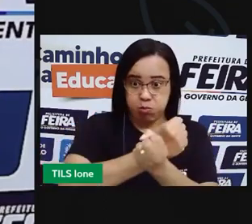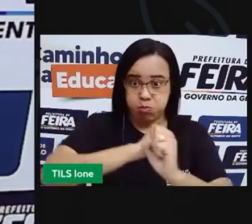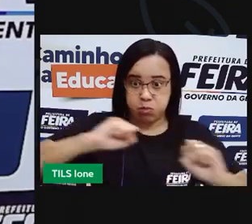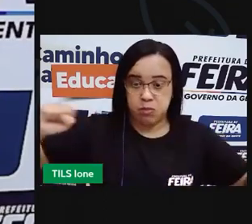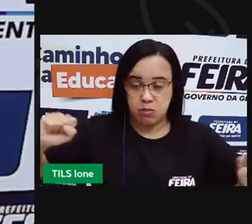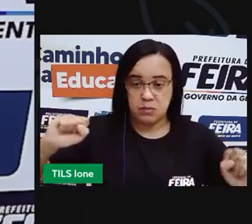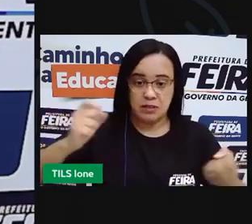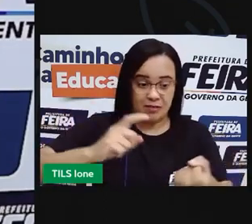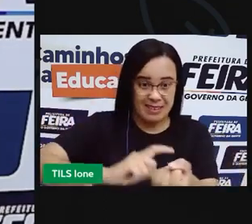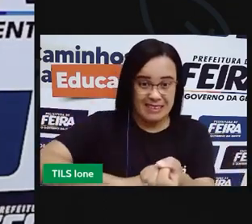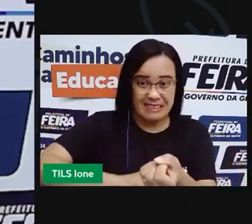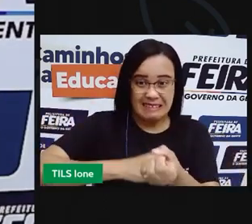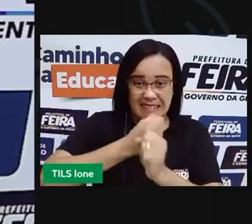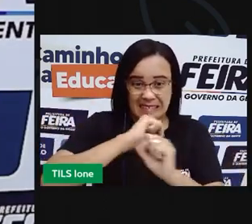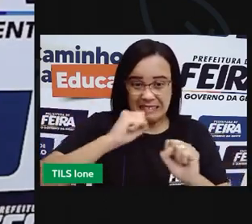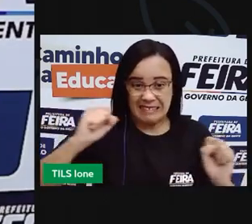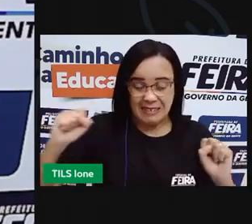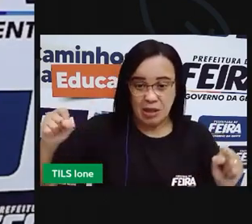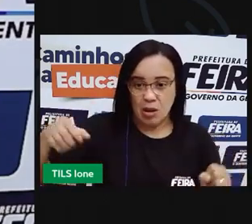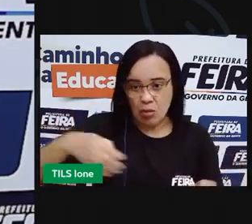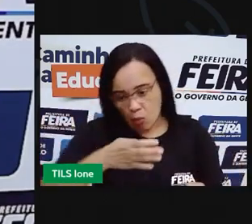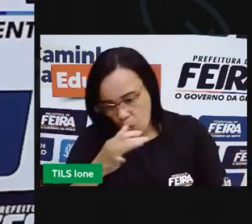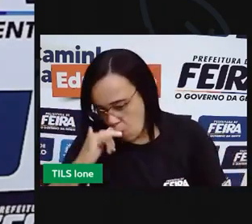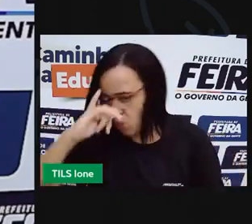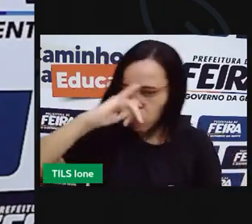curioso, que perde até a direção.